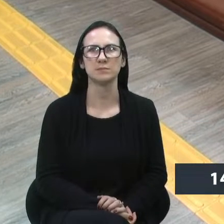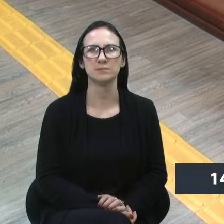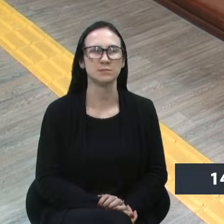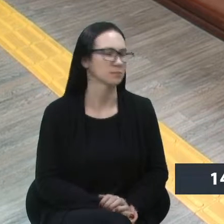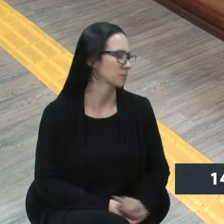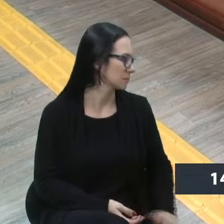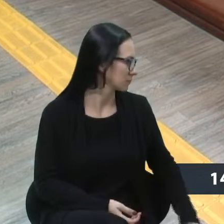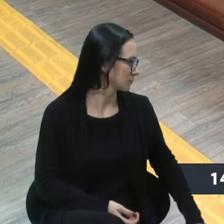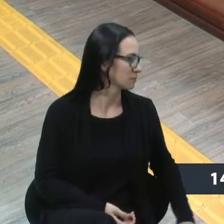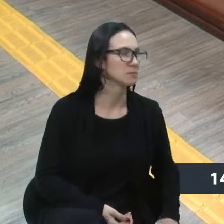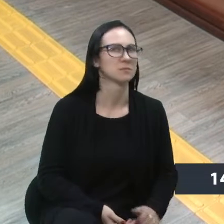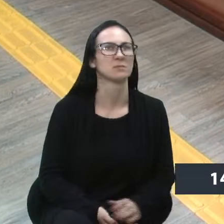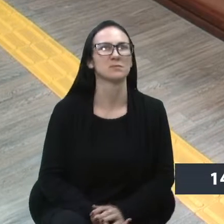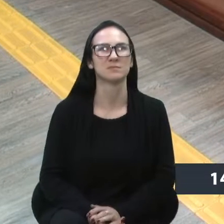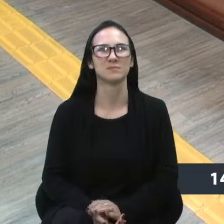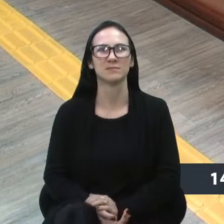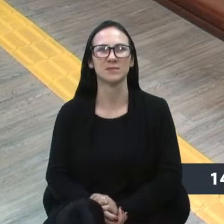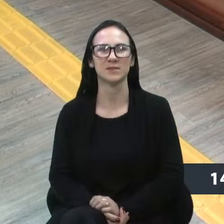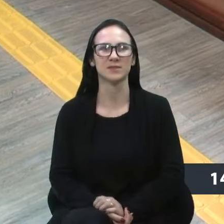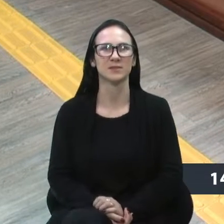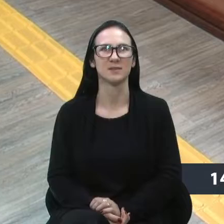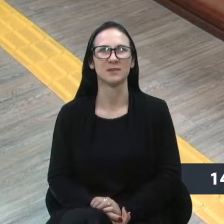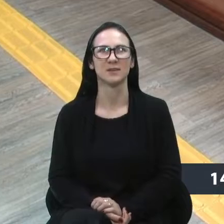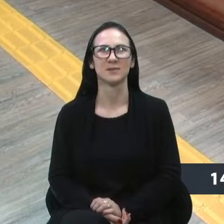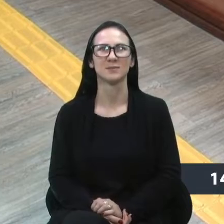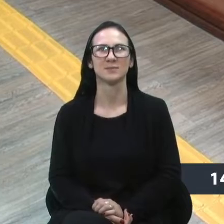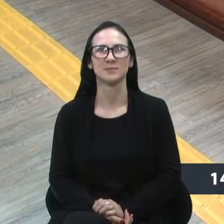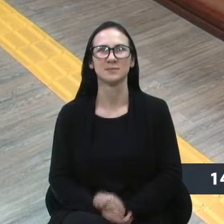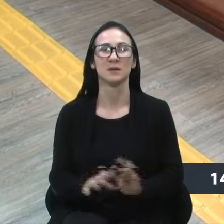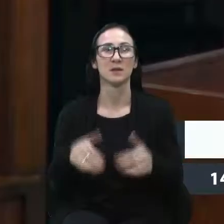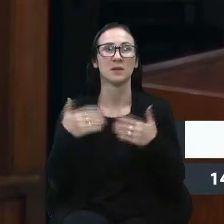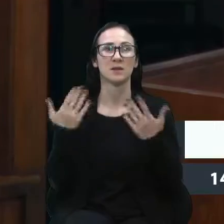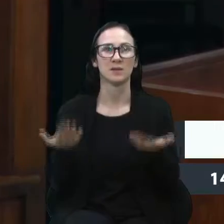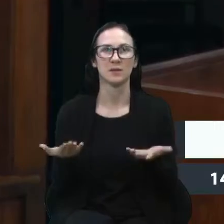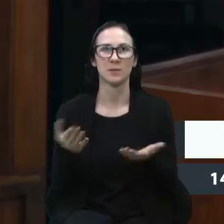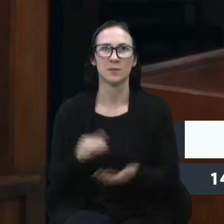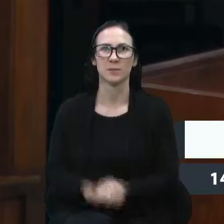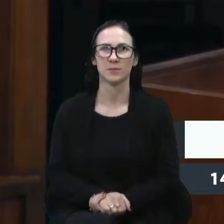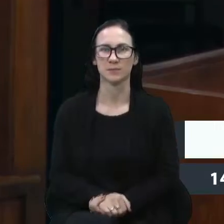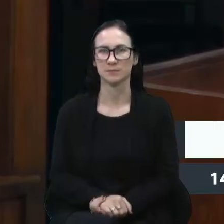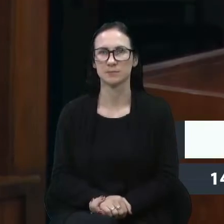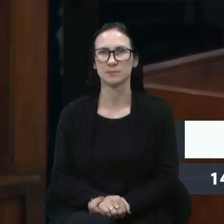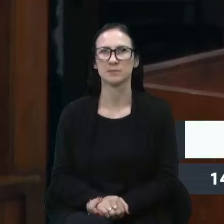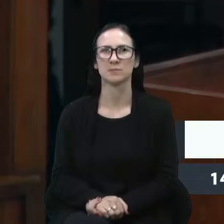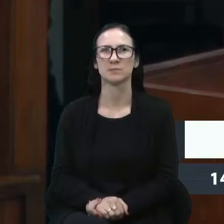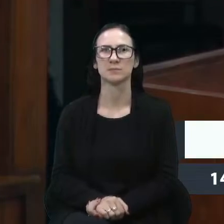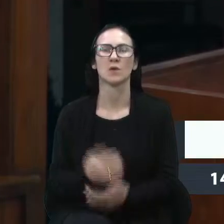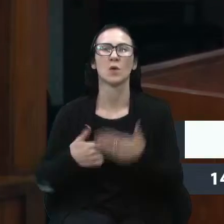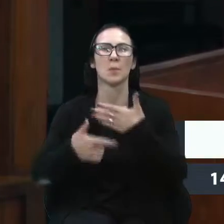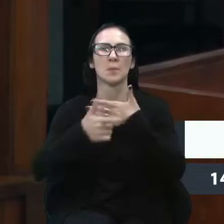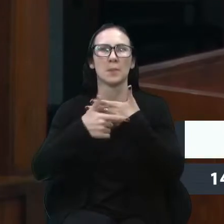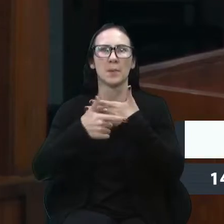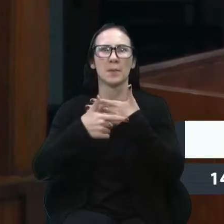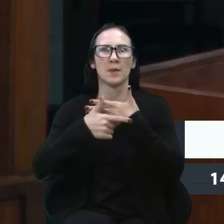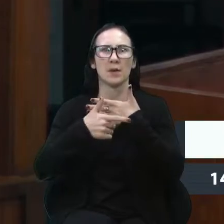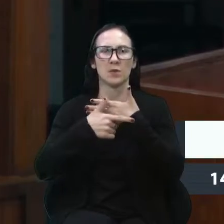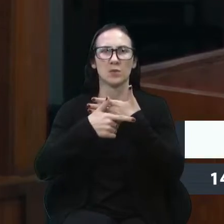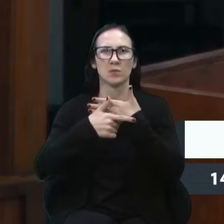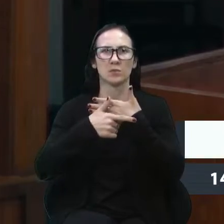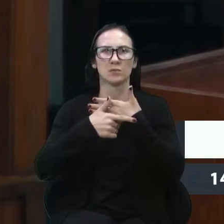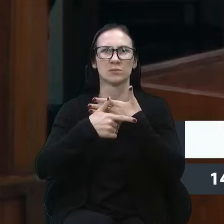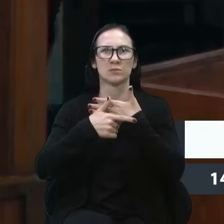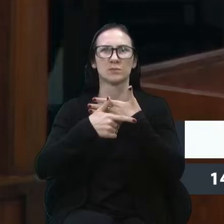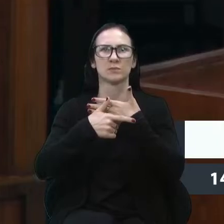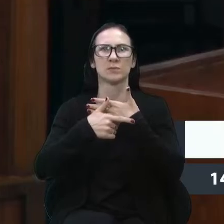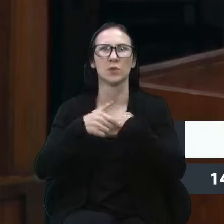Então, a função do legislador é uma função que